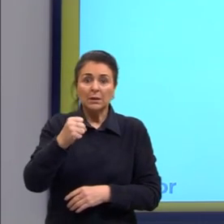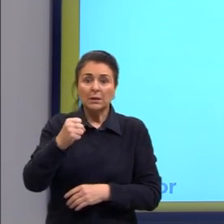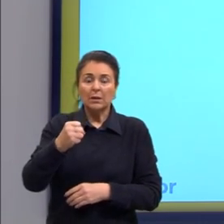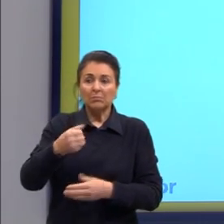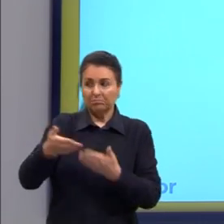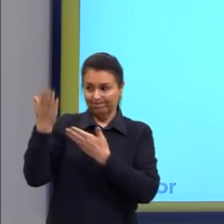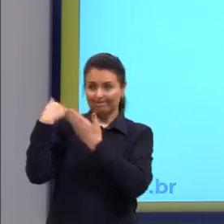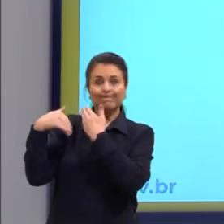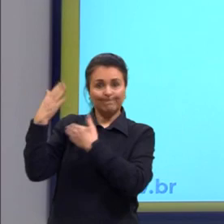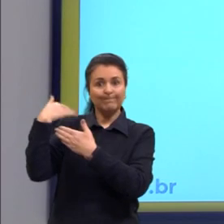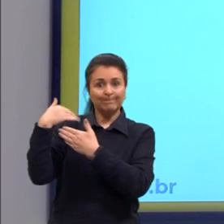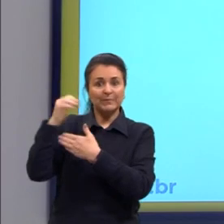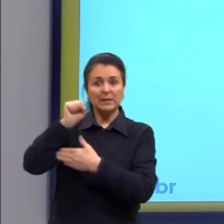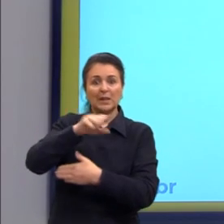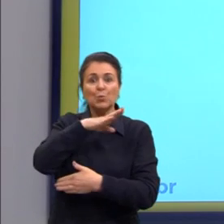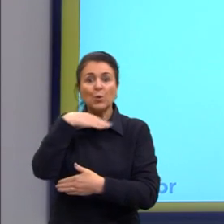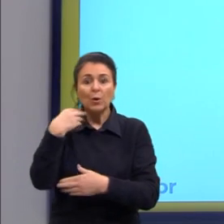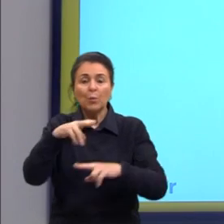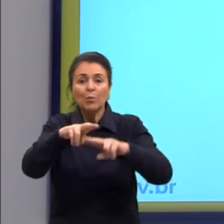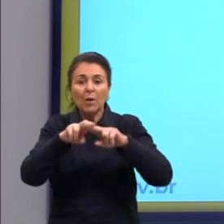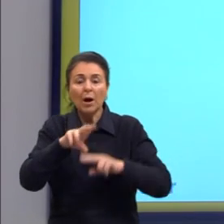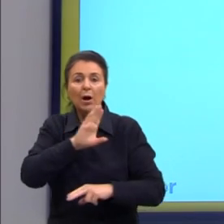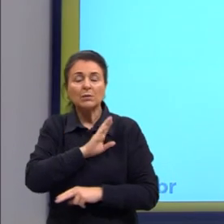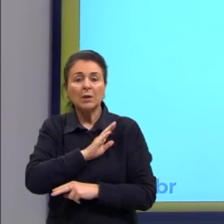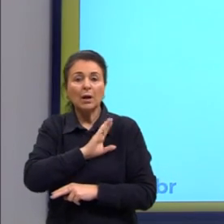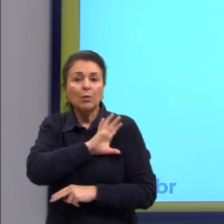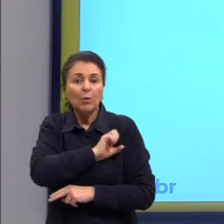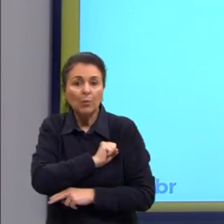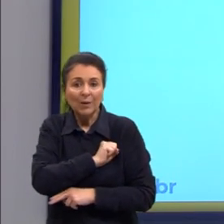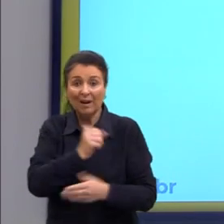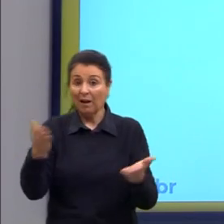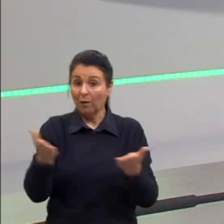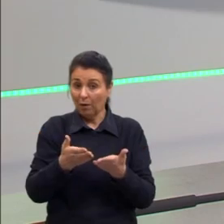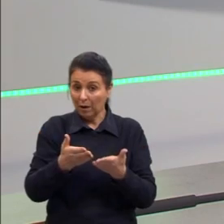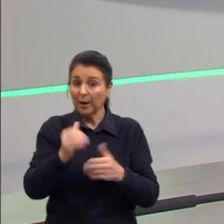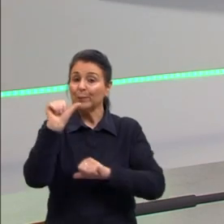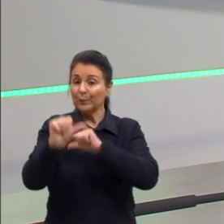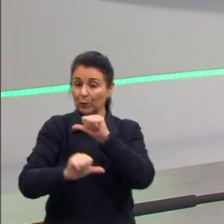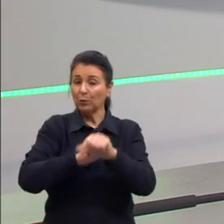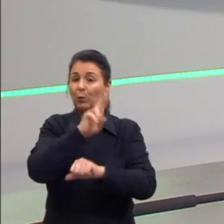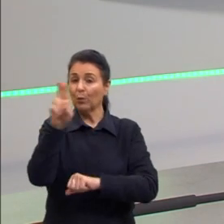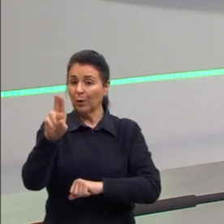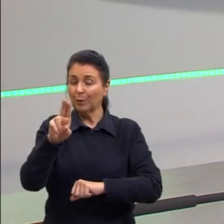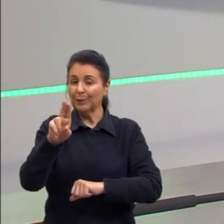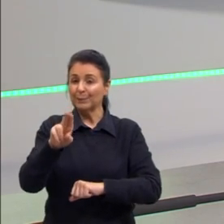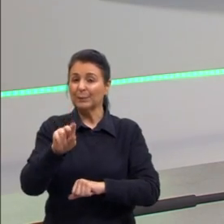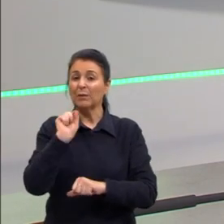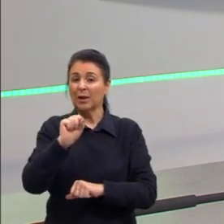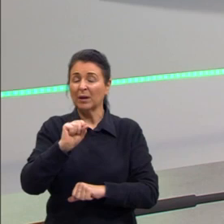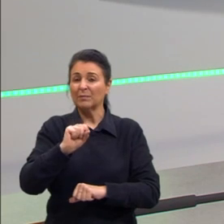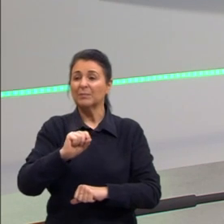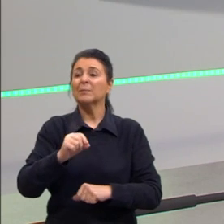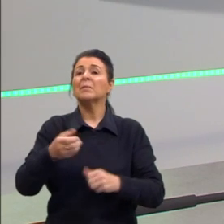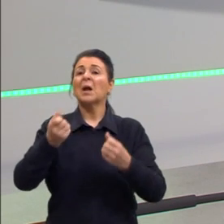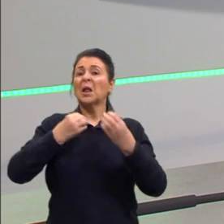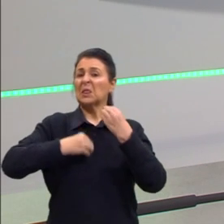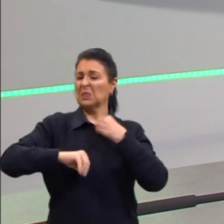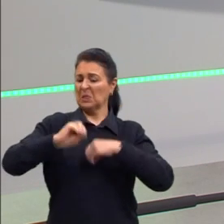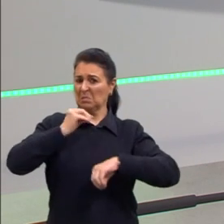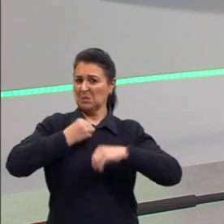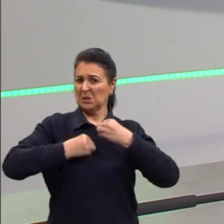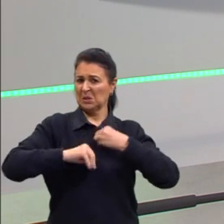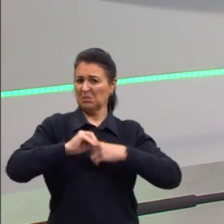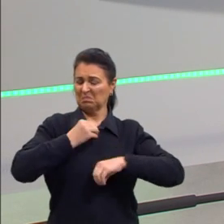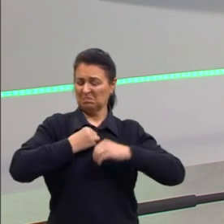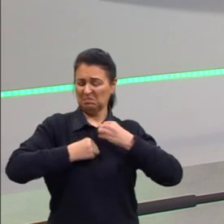a gente chama esse mal do século de quê? Depressão. Então, quando dizem que a geração de hoje é muito depressiva, muito mimimi,